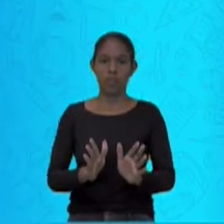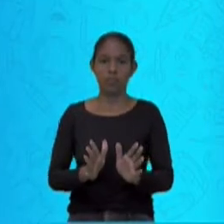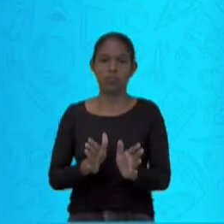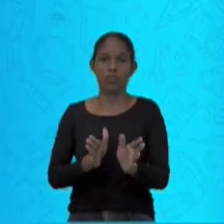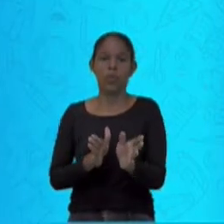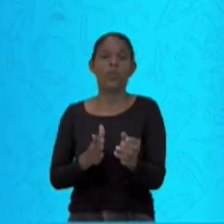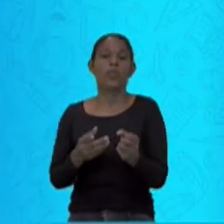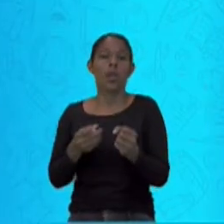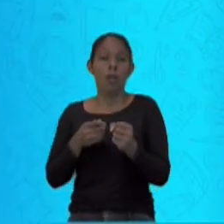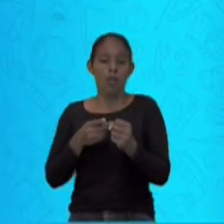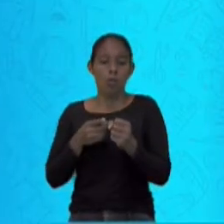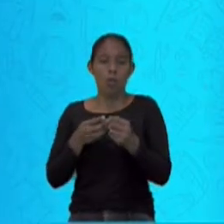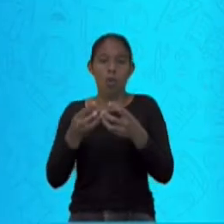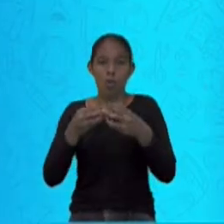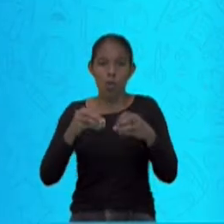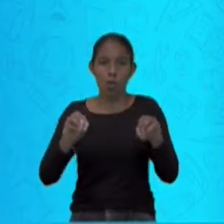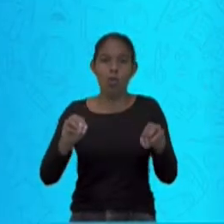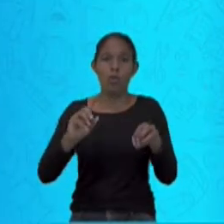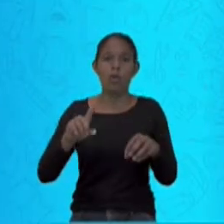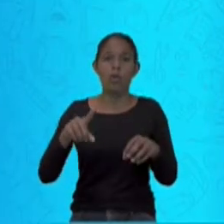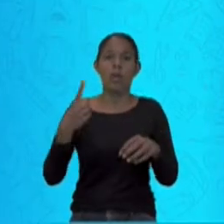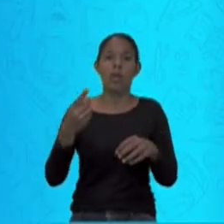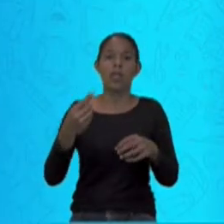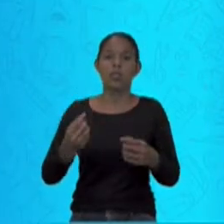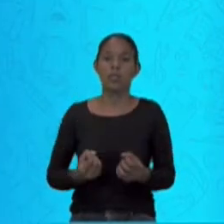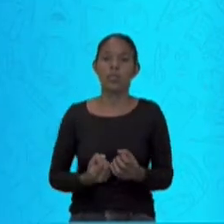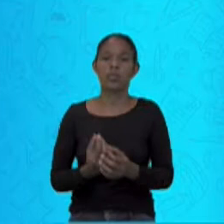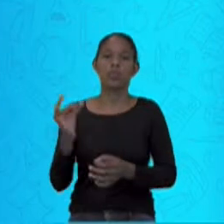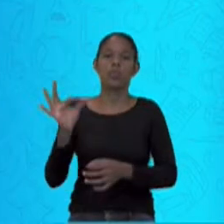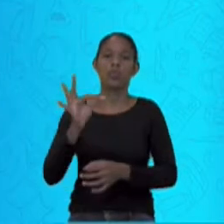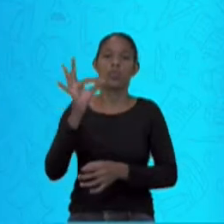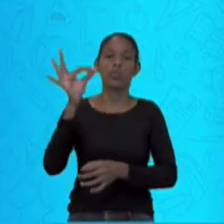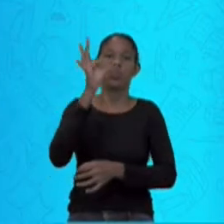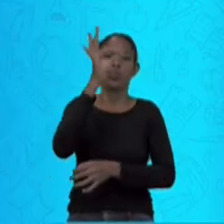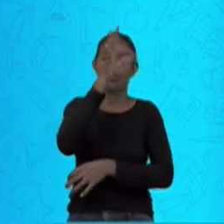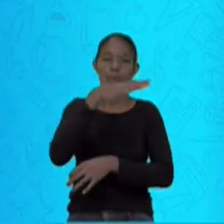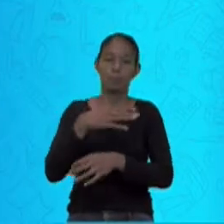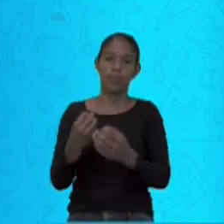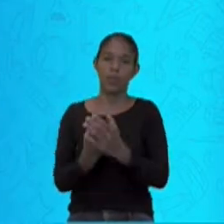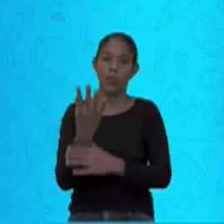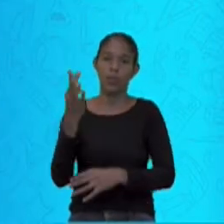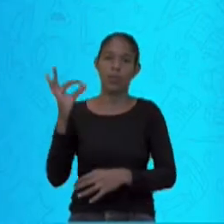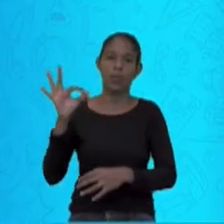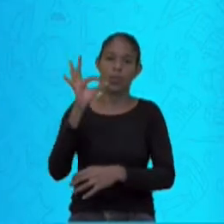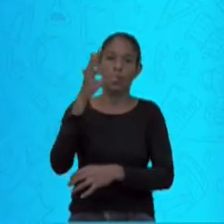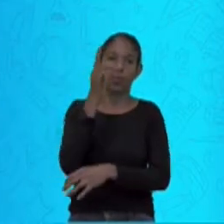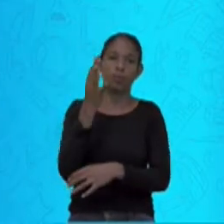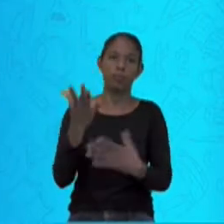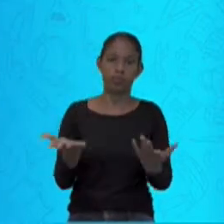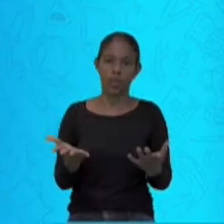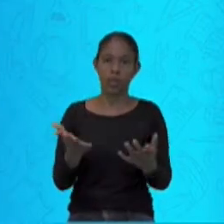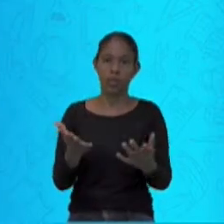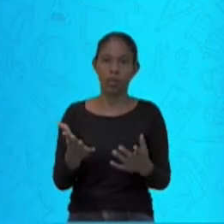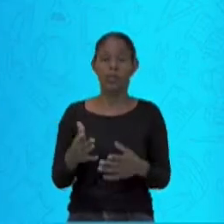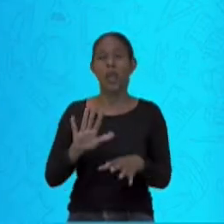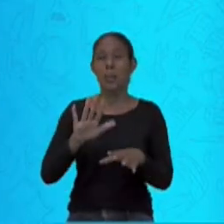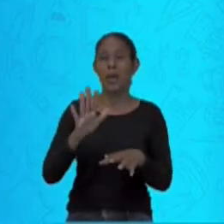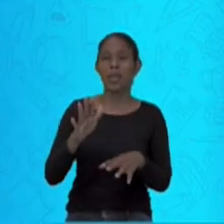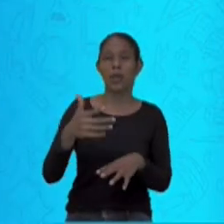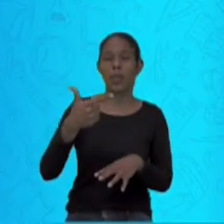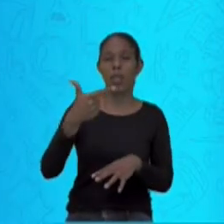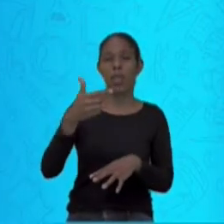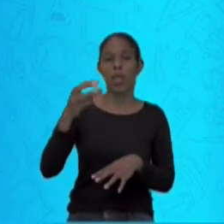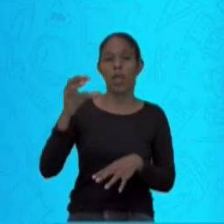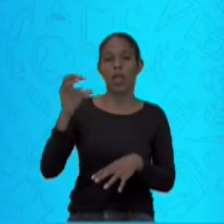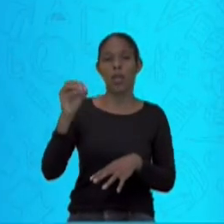máximo 200 metros. Ou seja, se você topar com um, o mesmo deve ter nascido por perto. Aqui uma